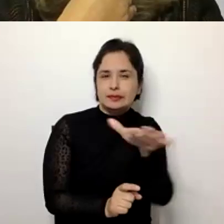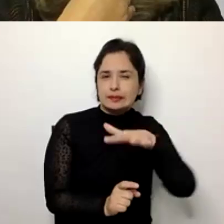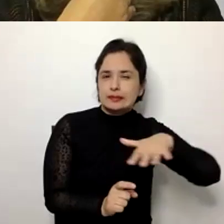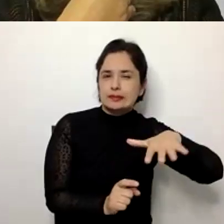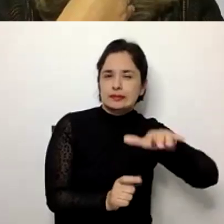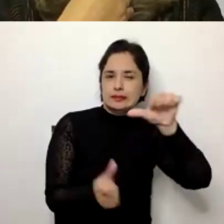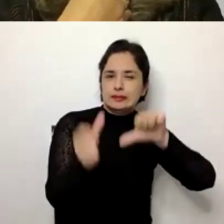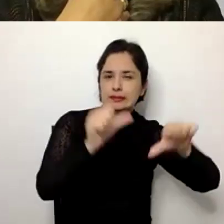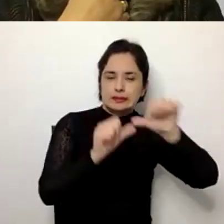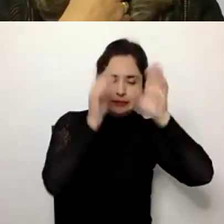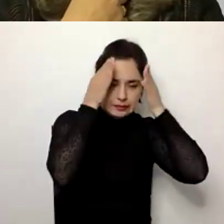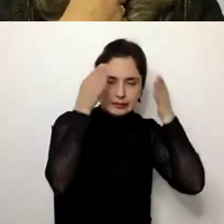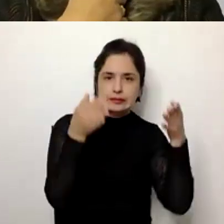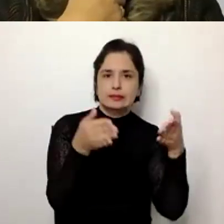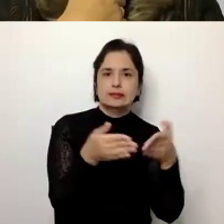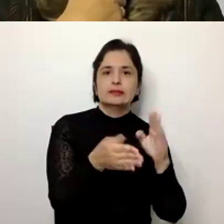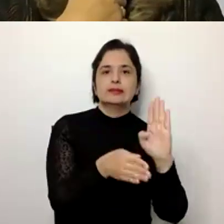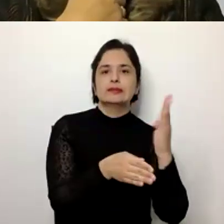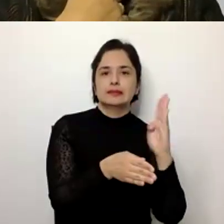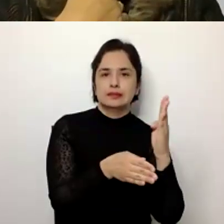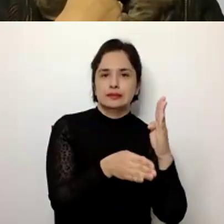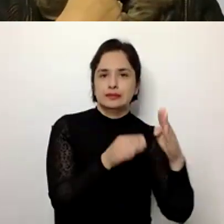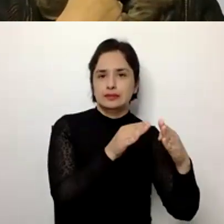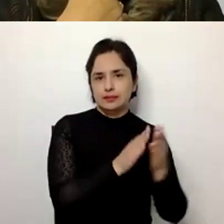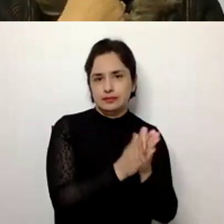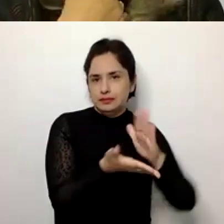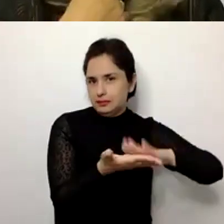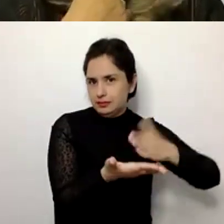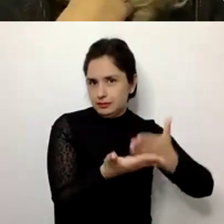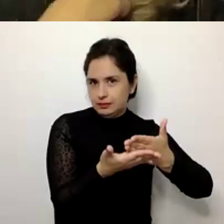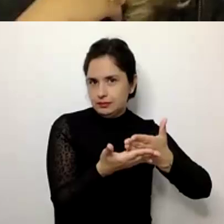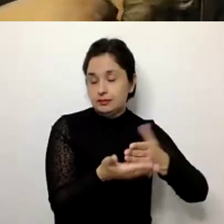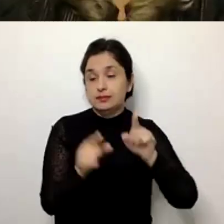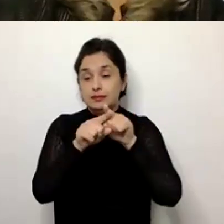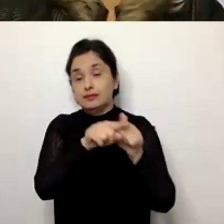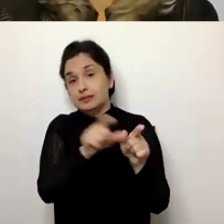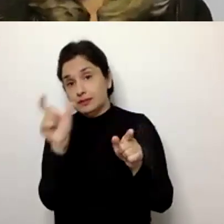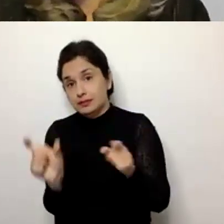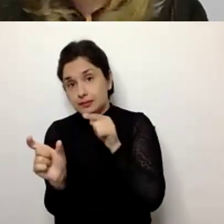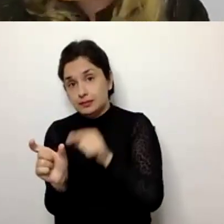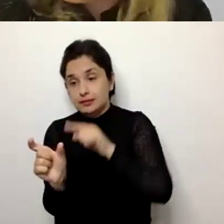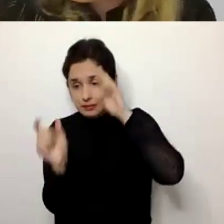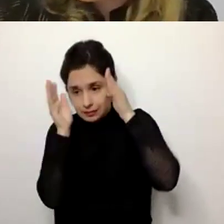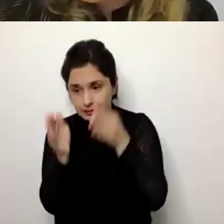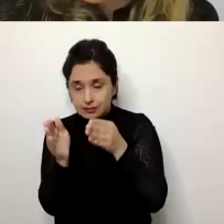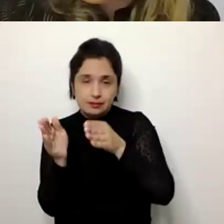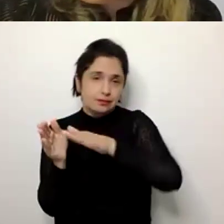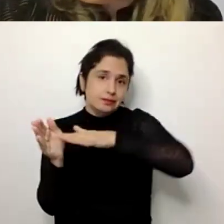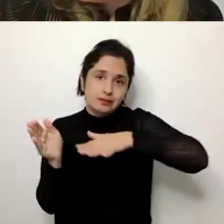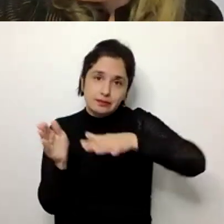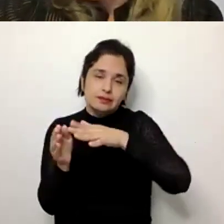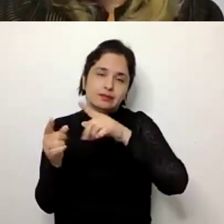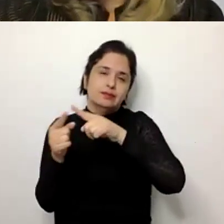ciência que apunta mais aspectos biológicos em quanto a saúde e a gerontologia que apunta justamente a esta outra dimensão, que